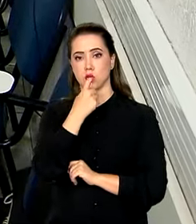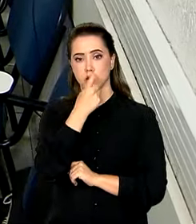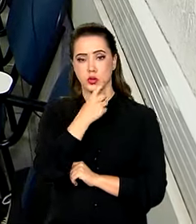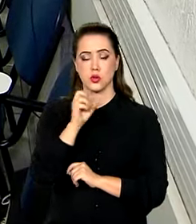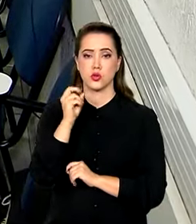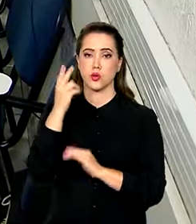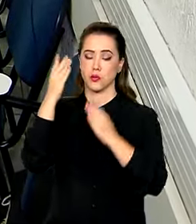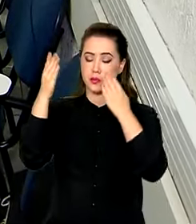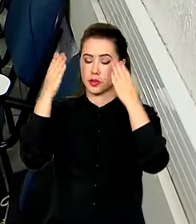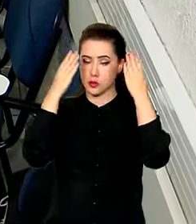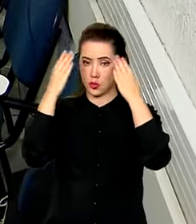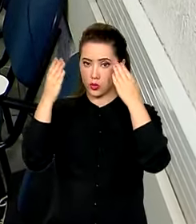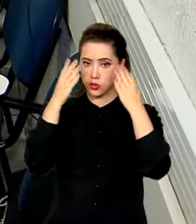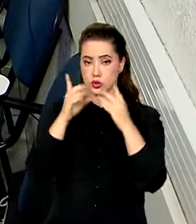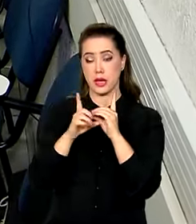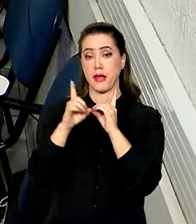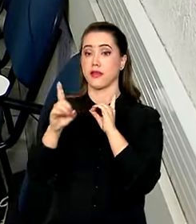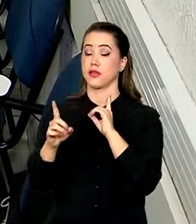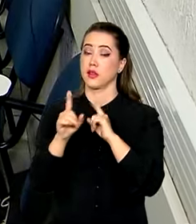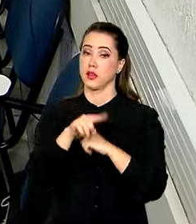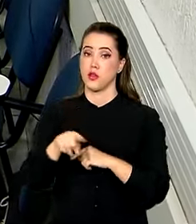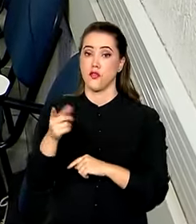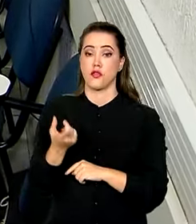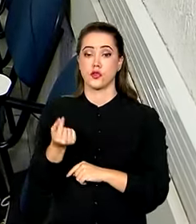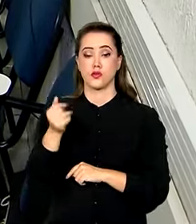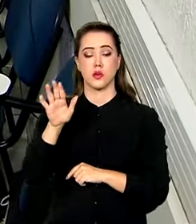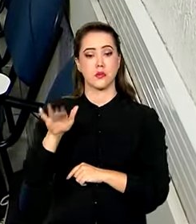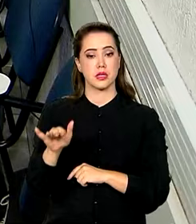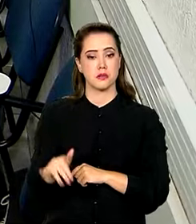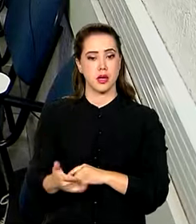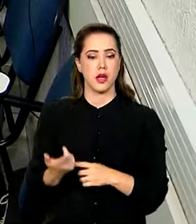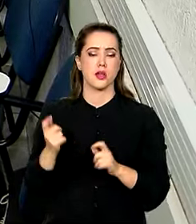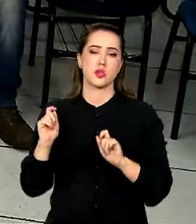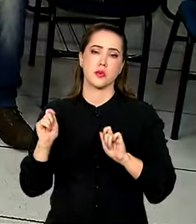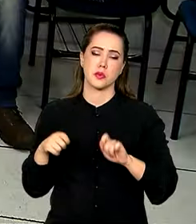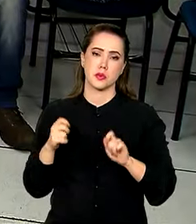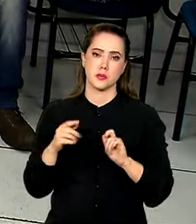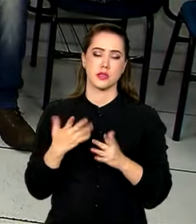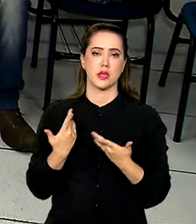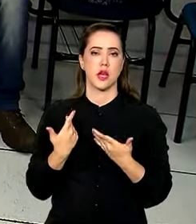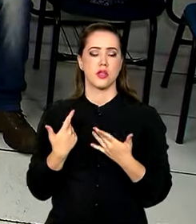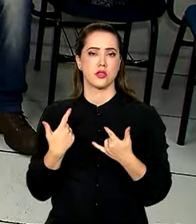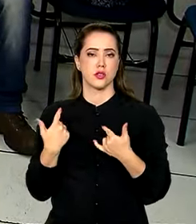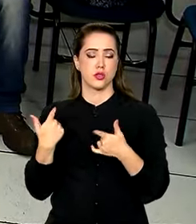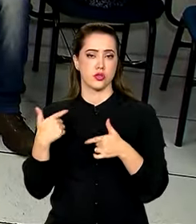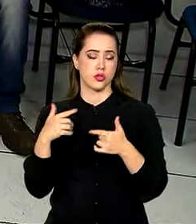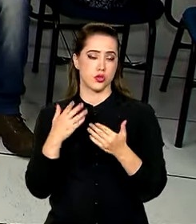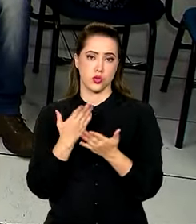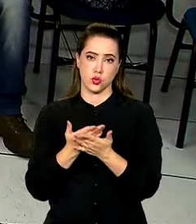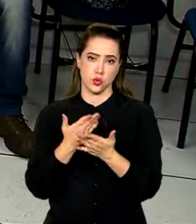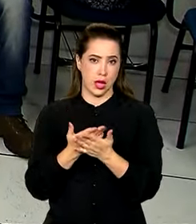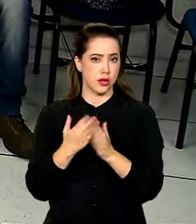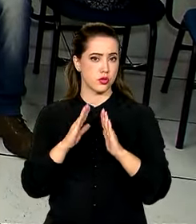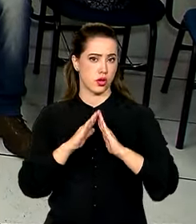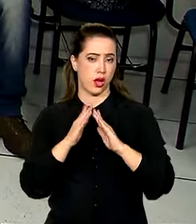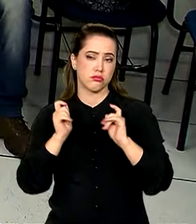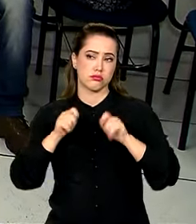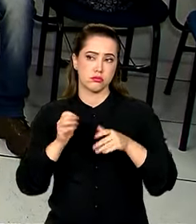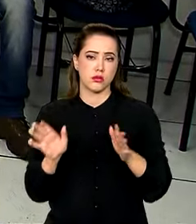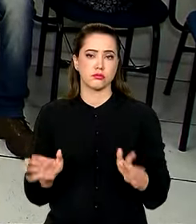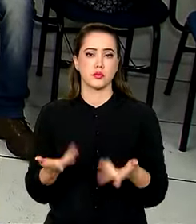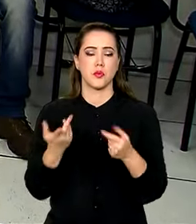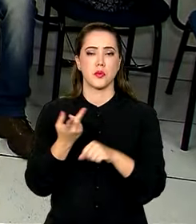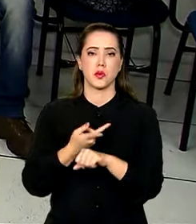distância, ainda assim, os preços mais baixos e a praticidade fizeram aquecer o mercado e a procura pela